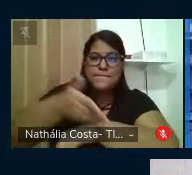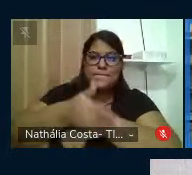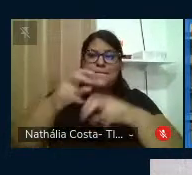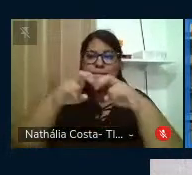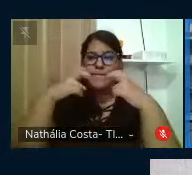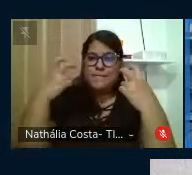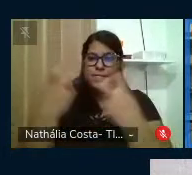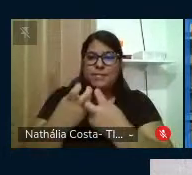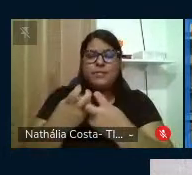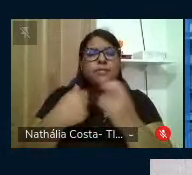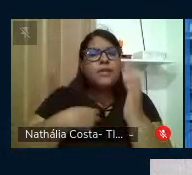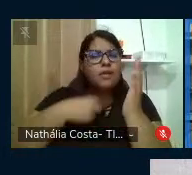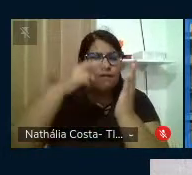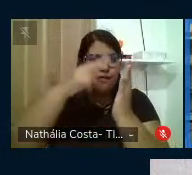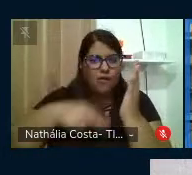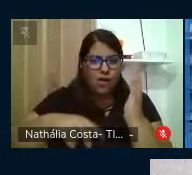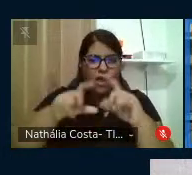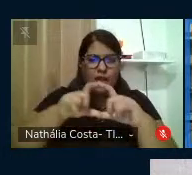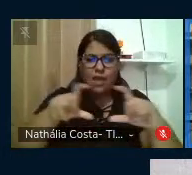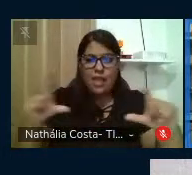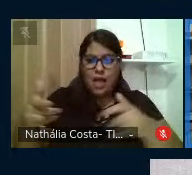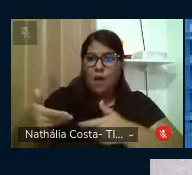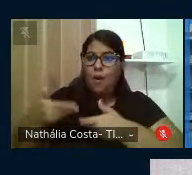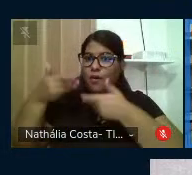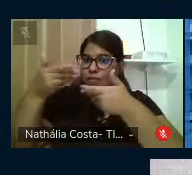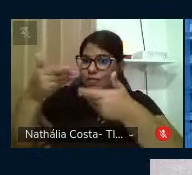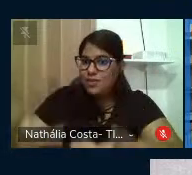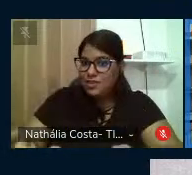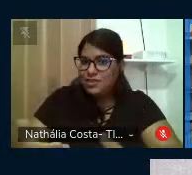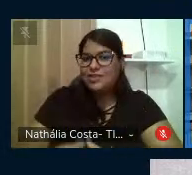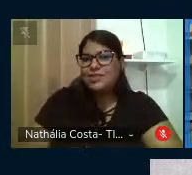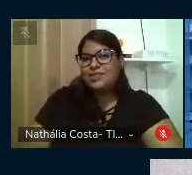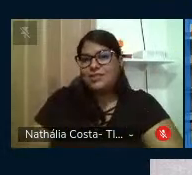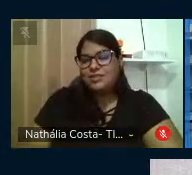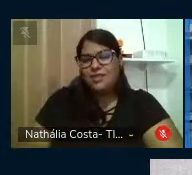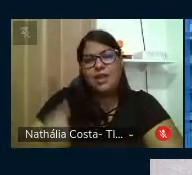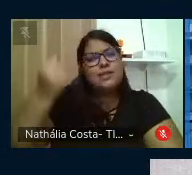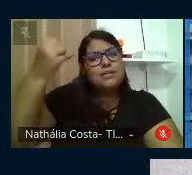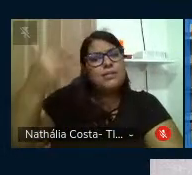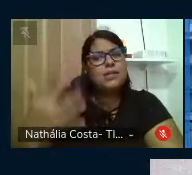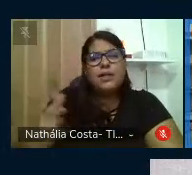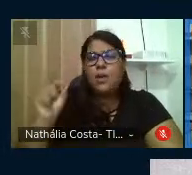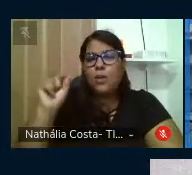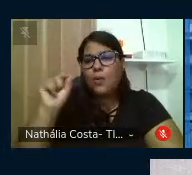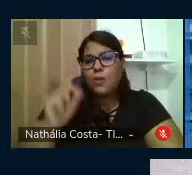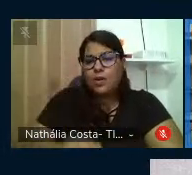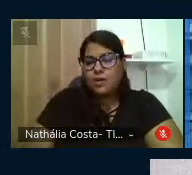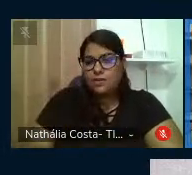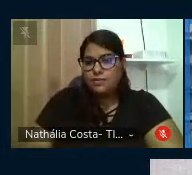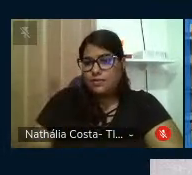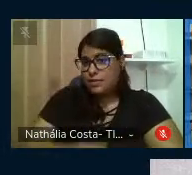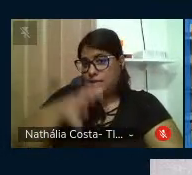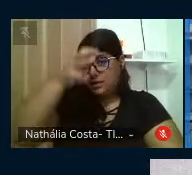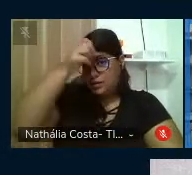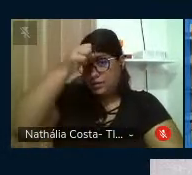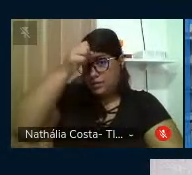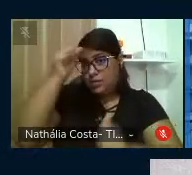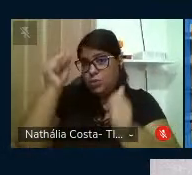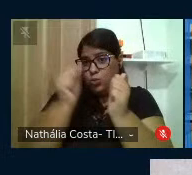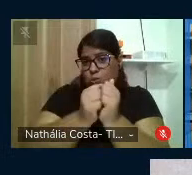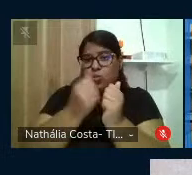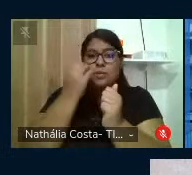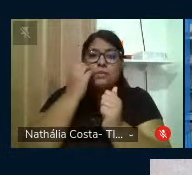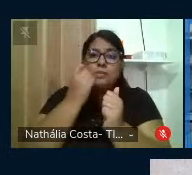E aí eu vou ler um trechinho desse convite aqui da roda que vai falar o seguinte, aprender com Paulo Freire